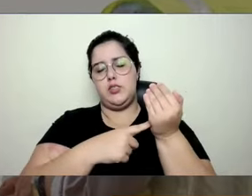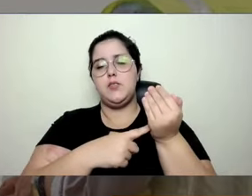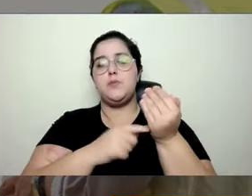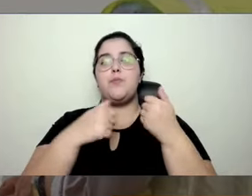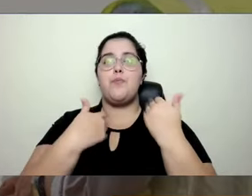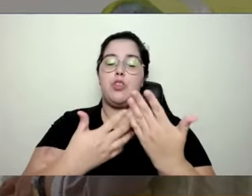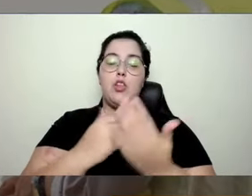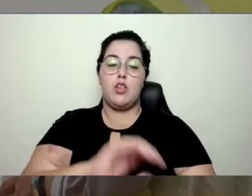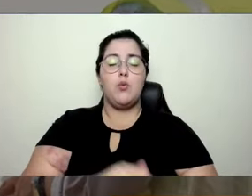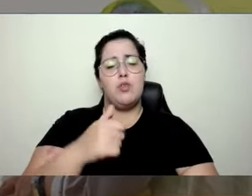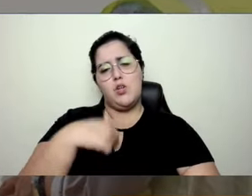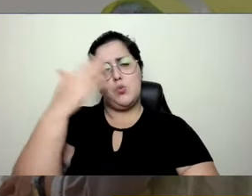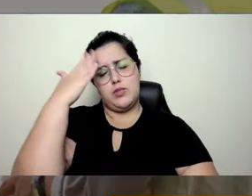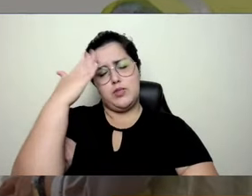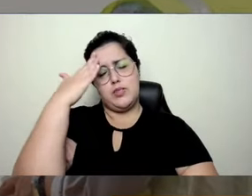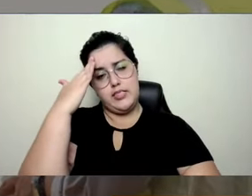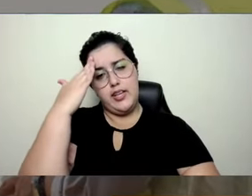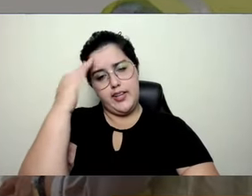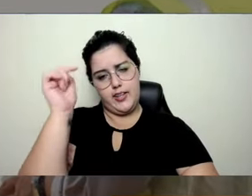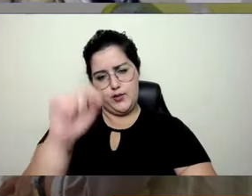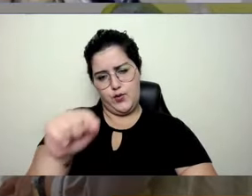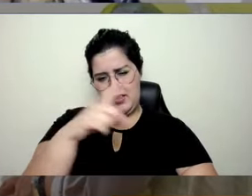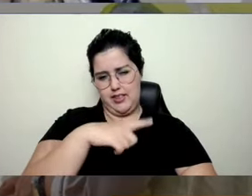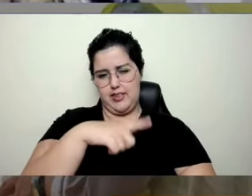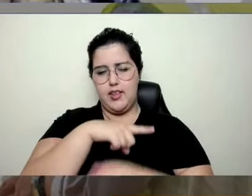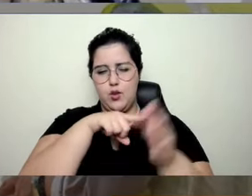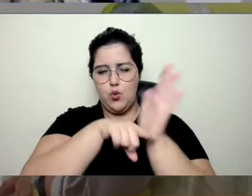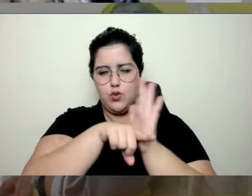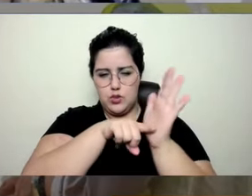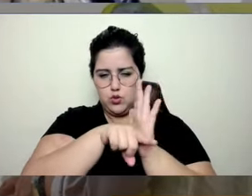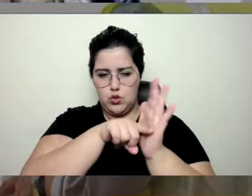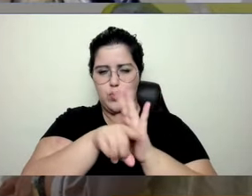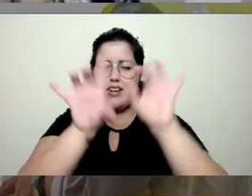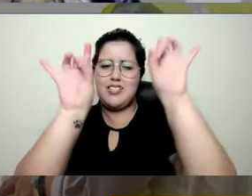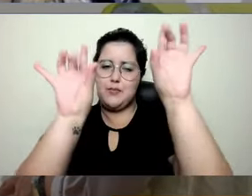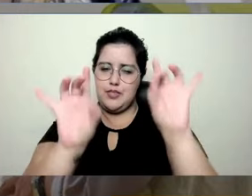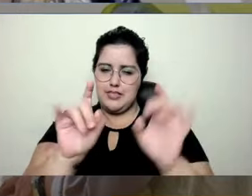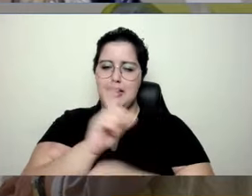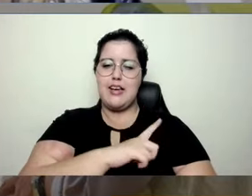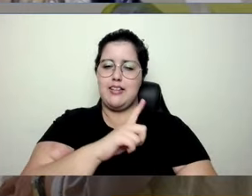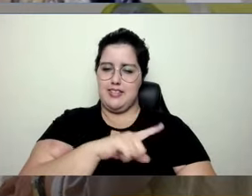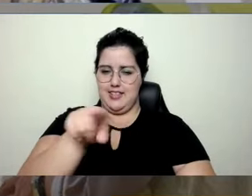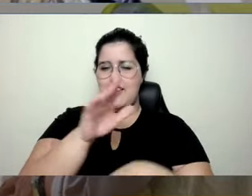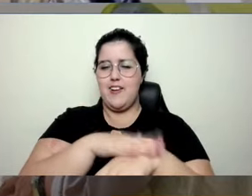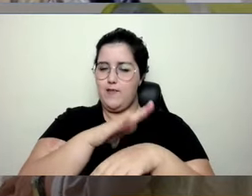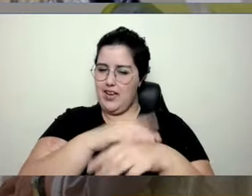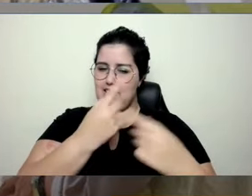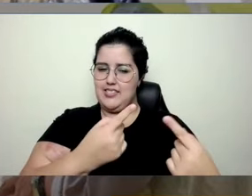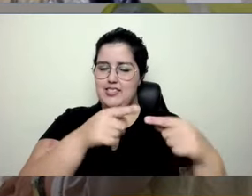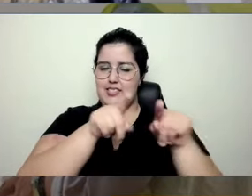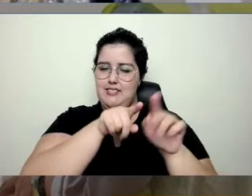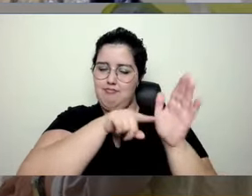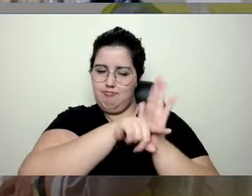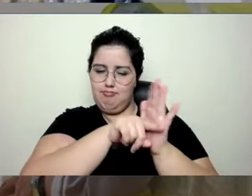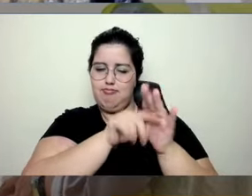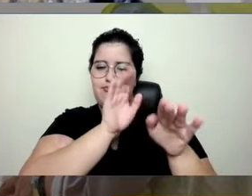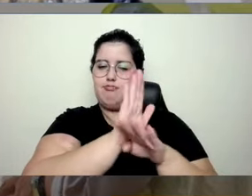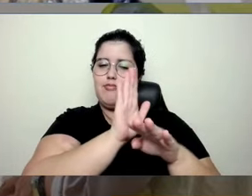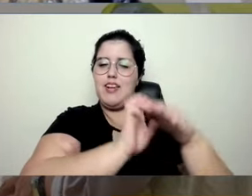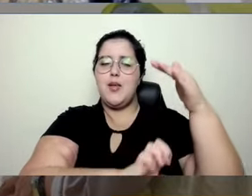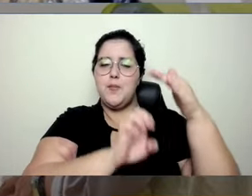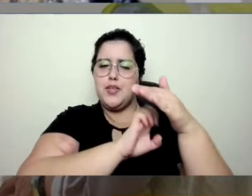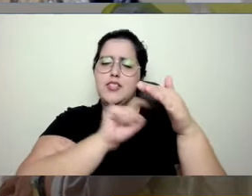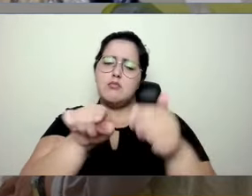E eu sei que você é uma consultora especialista e desenvolve recursos para as empresas, então eu queria saber se você pode nos